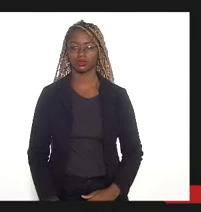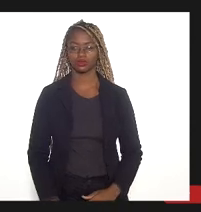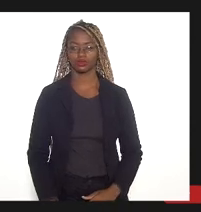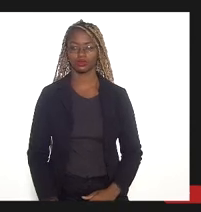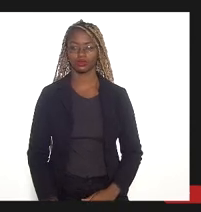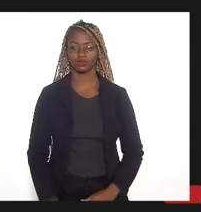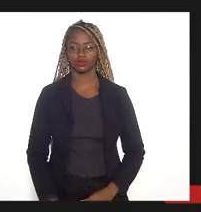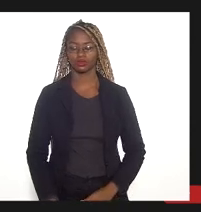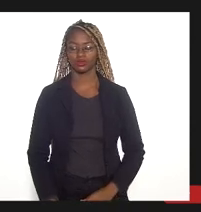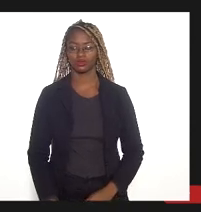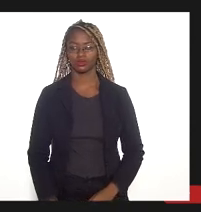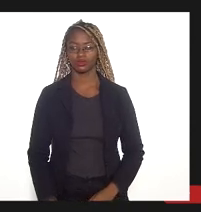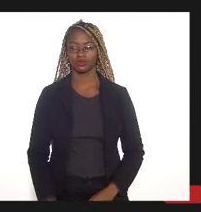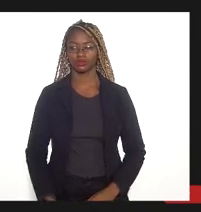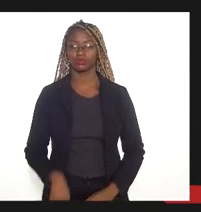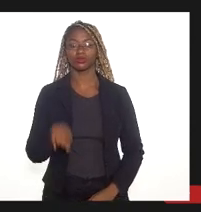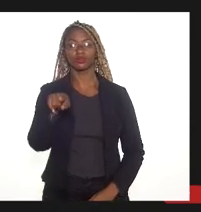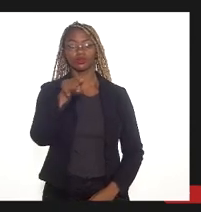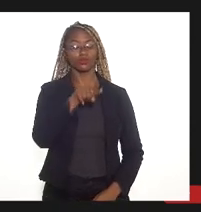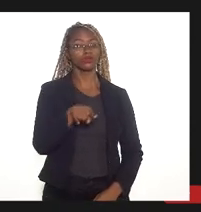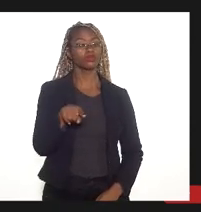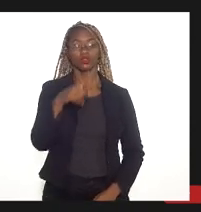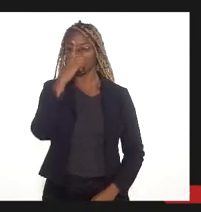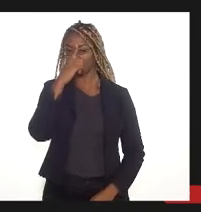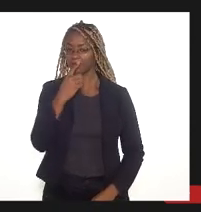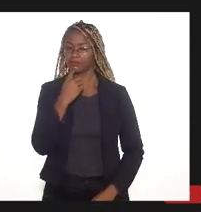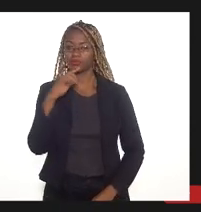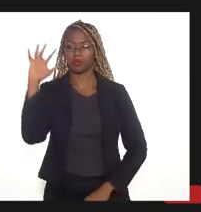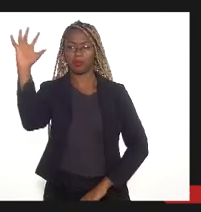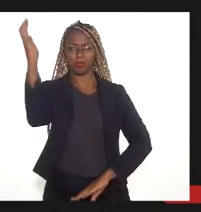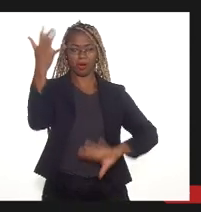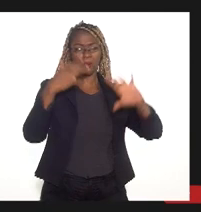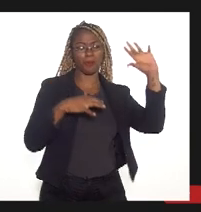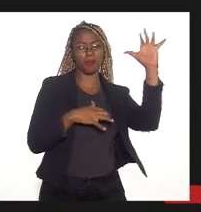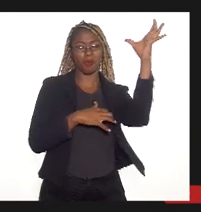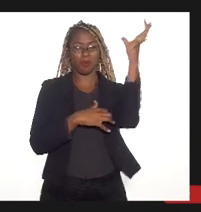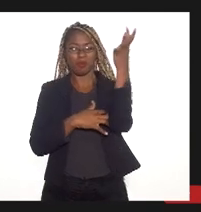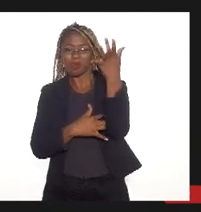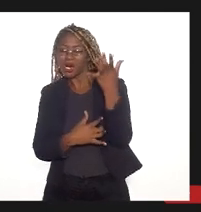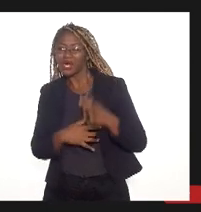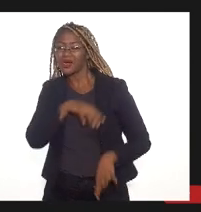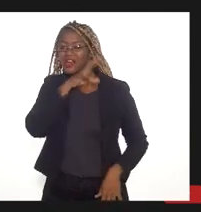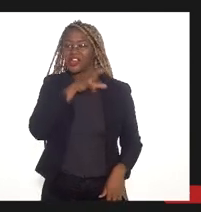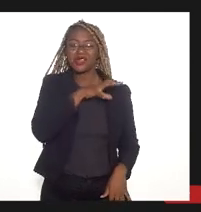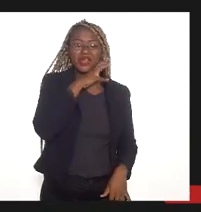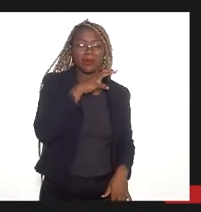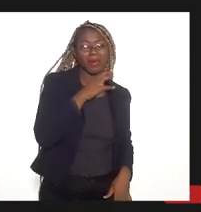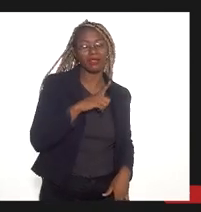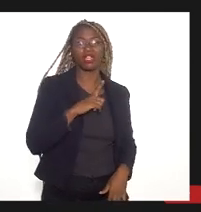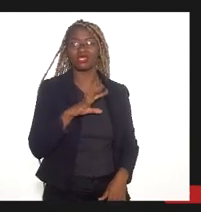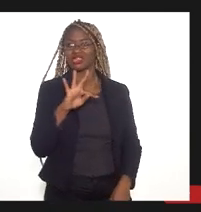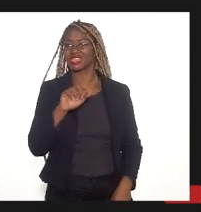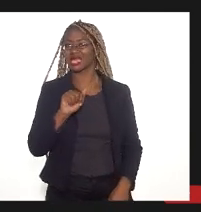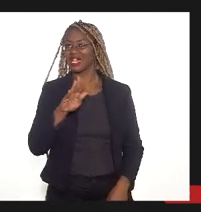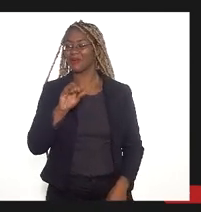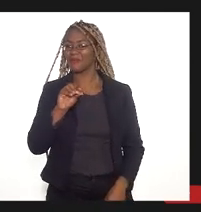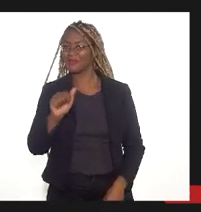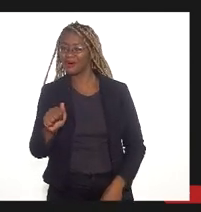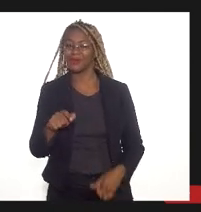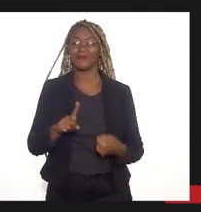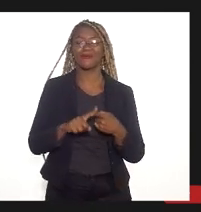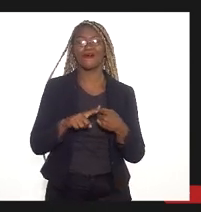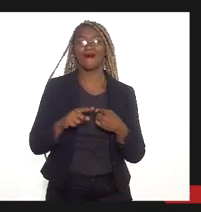Aí um pouco de imagens mostrando a flauna e flora com situação de brejo, está boa, resquício de Mata